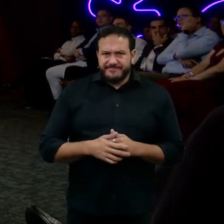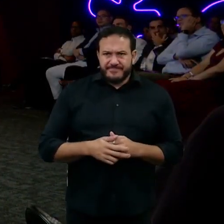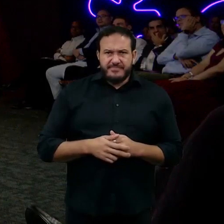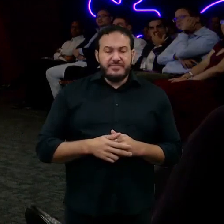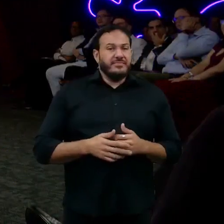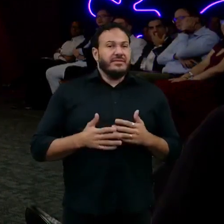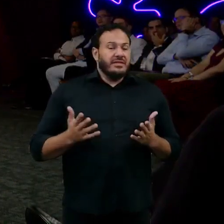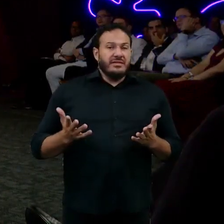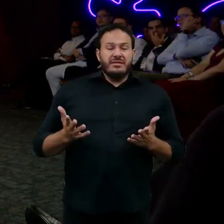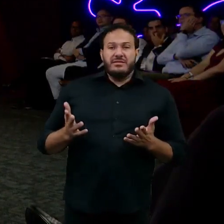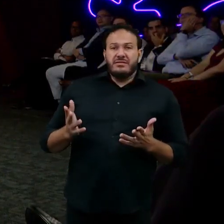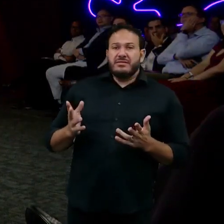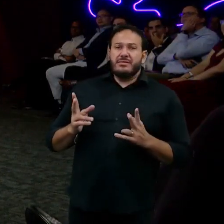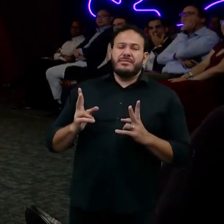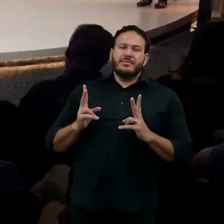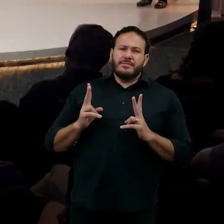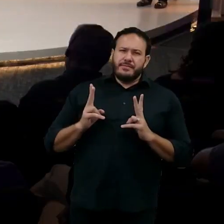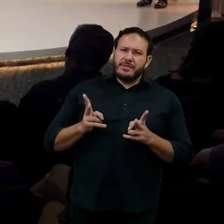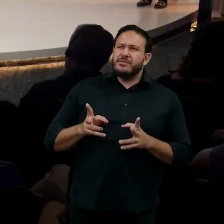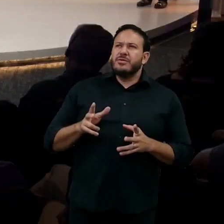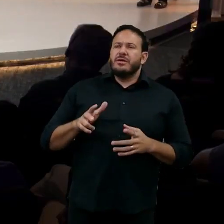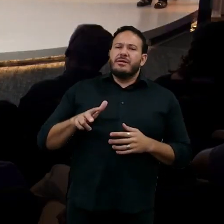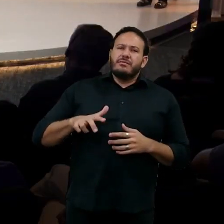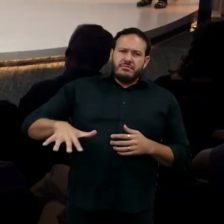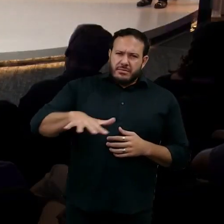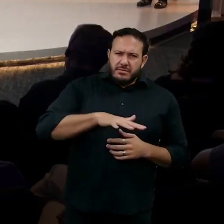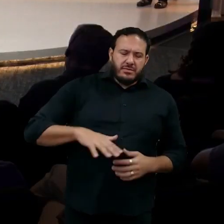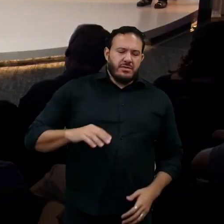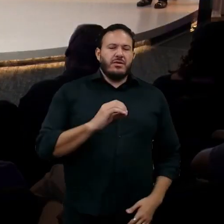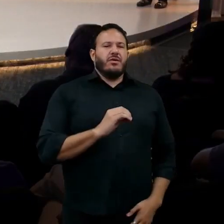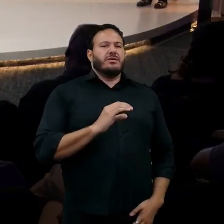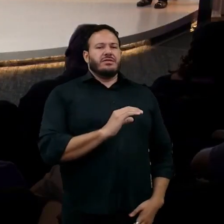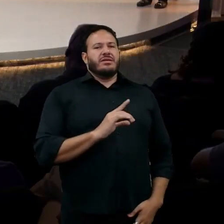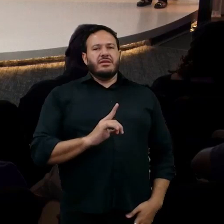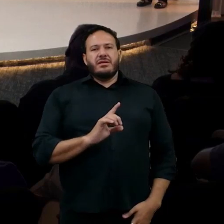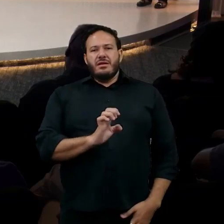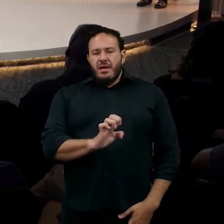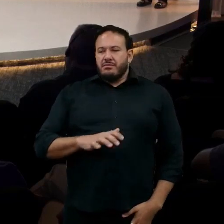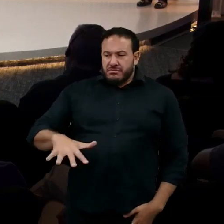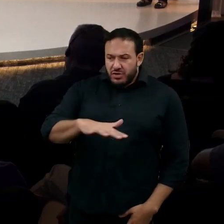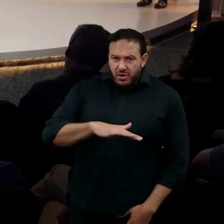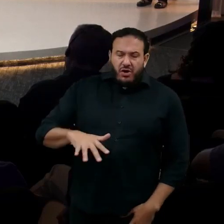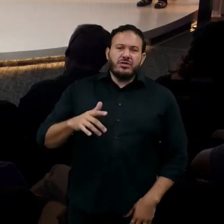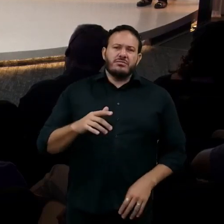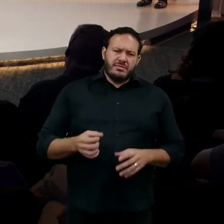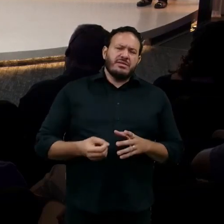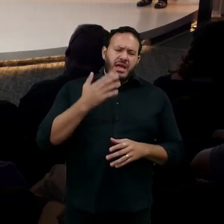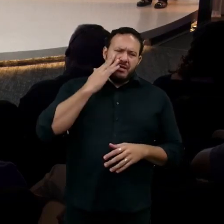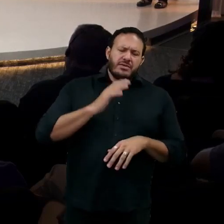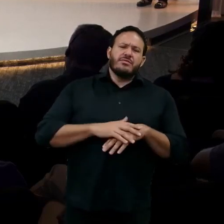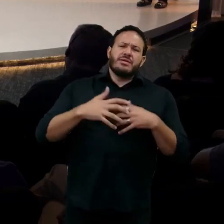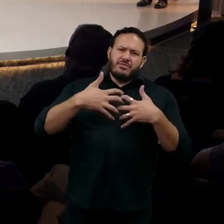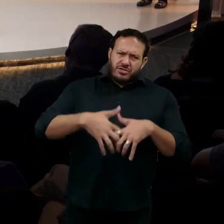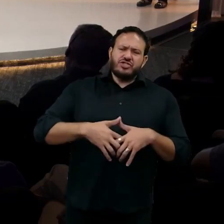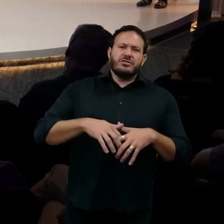mesmo na OCDE ele criou o PISA sabe que é uma armadilha porque sabe que o